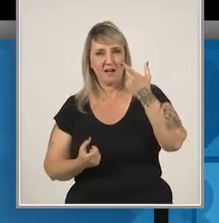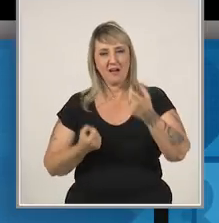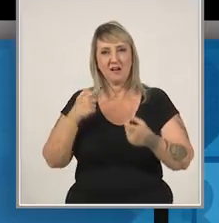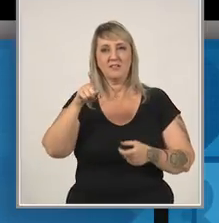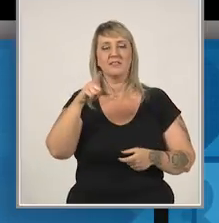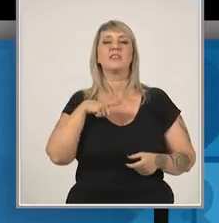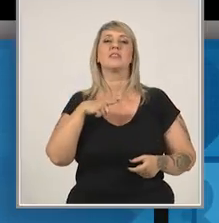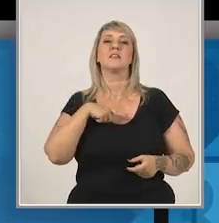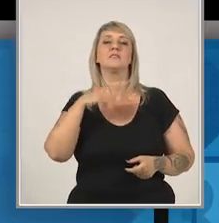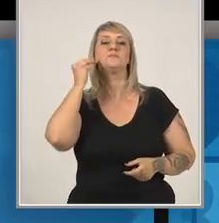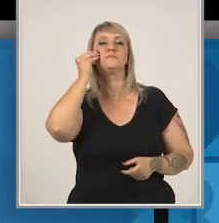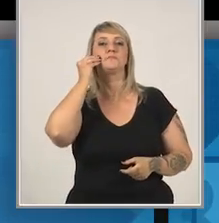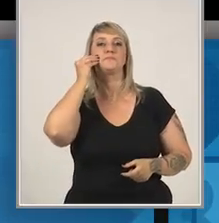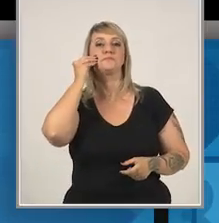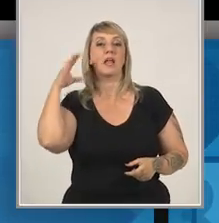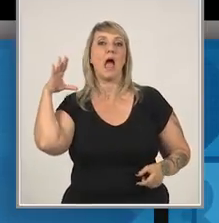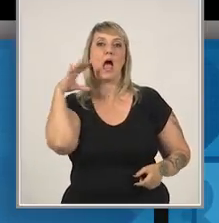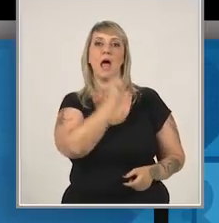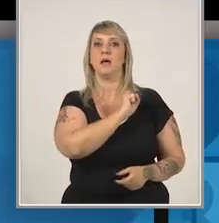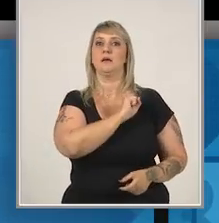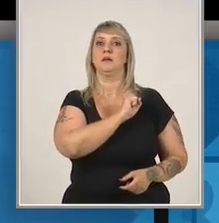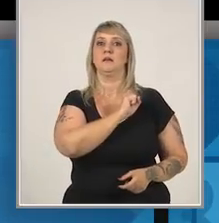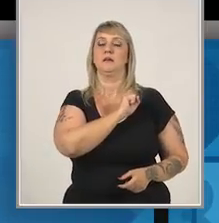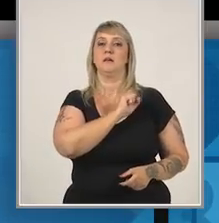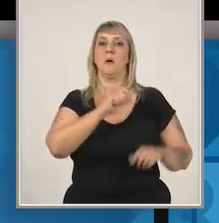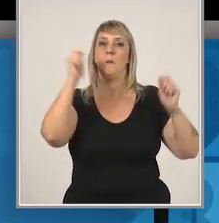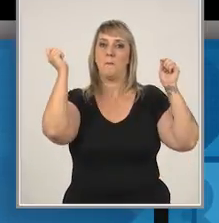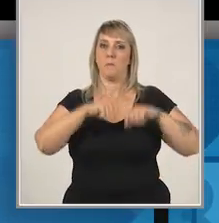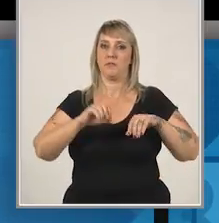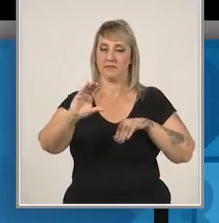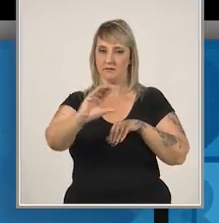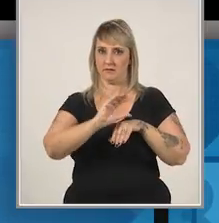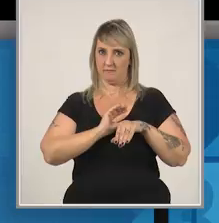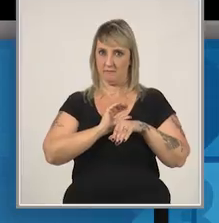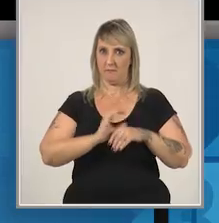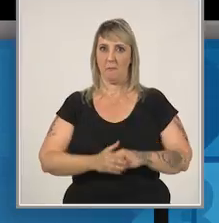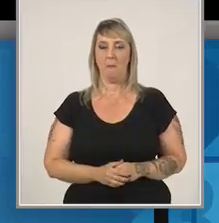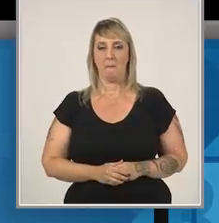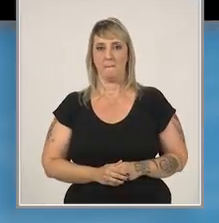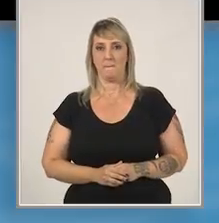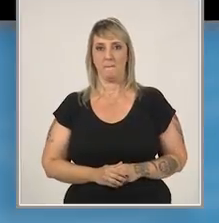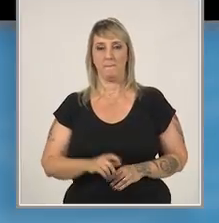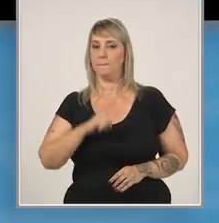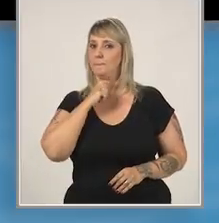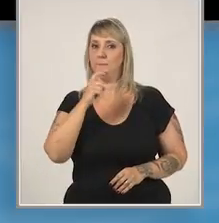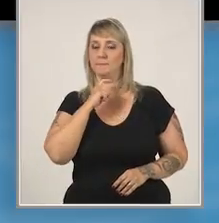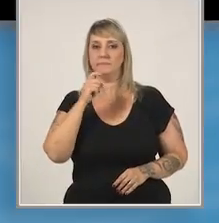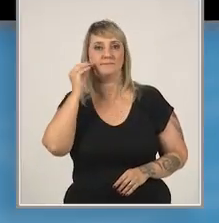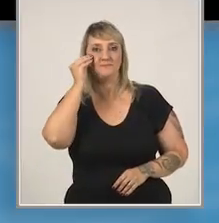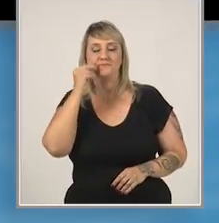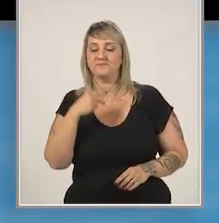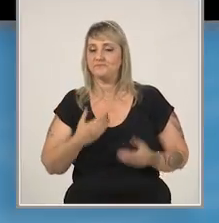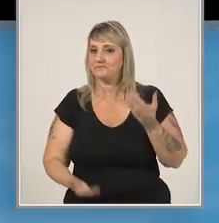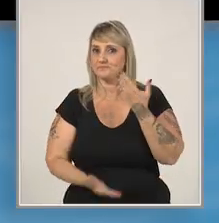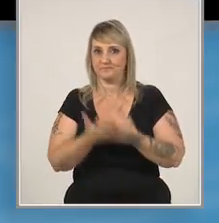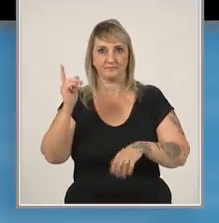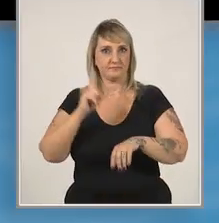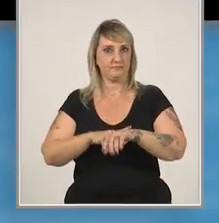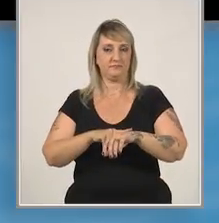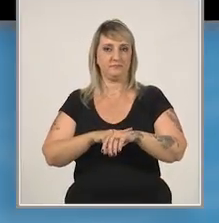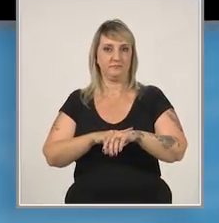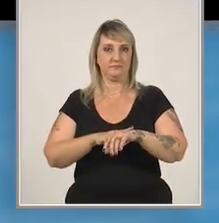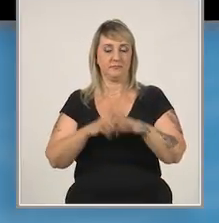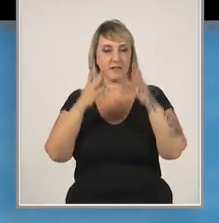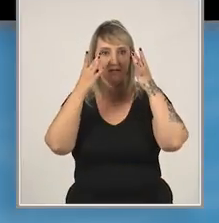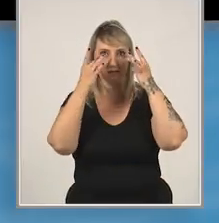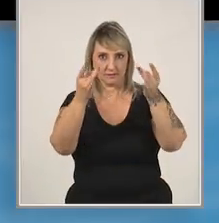casos, você terá uma oportunidade mais rápida ainda com um potencial investidor. Nenhuma chance pode ser desperdiçada